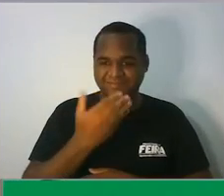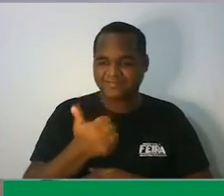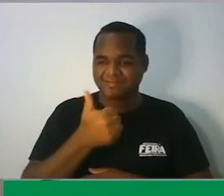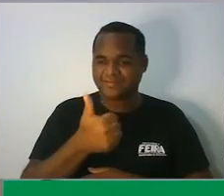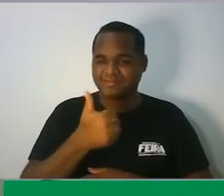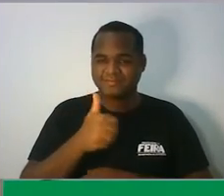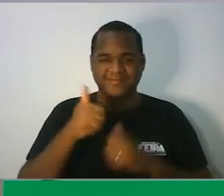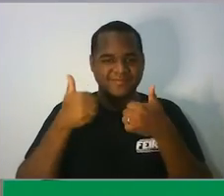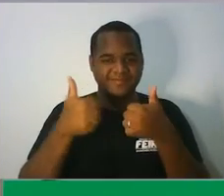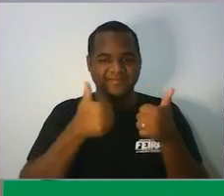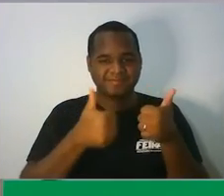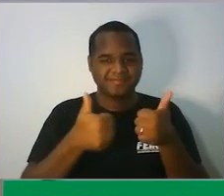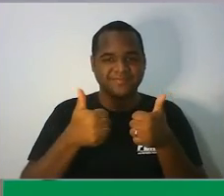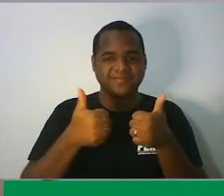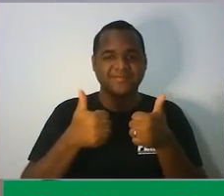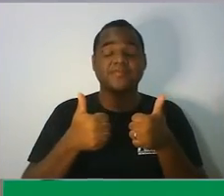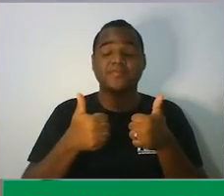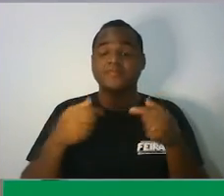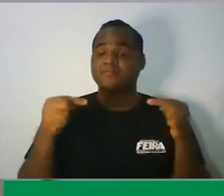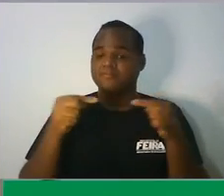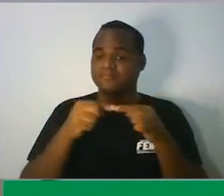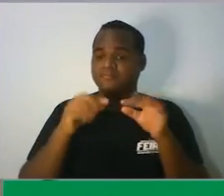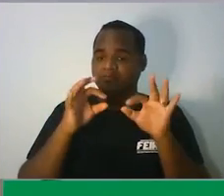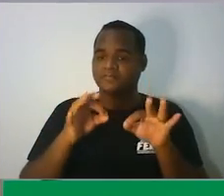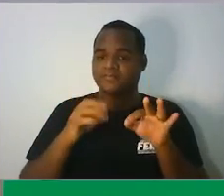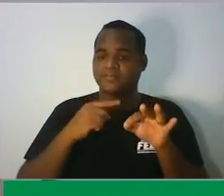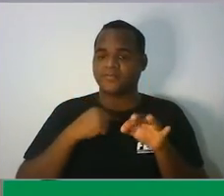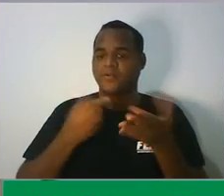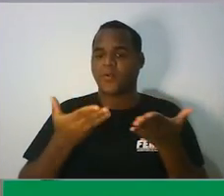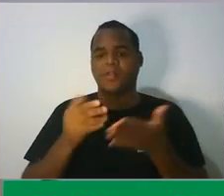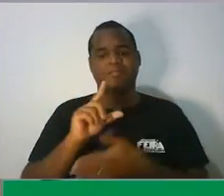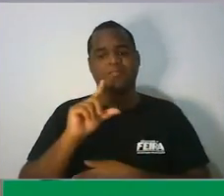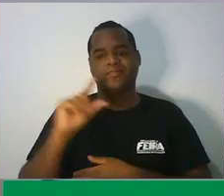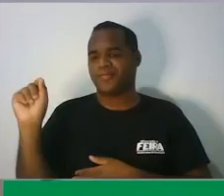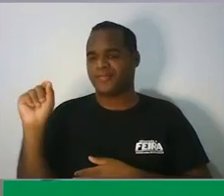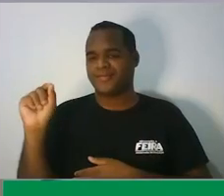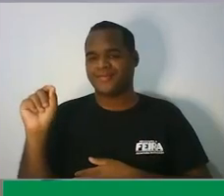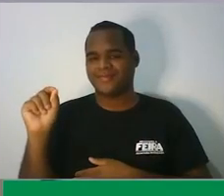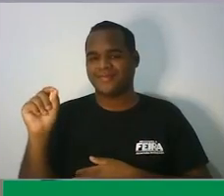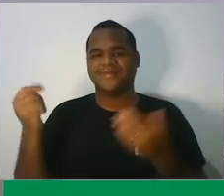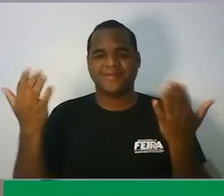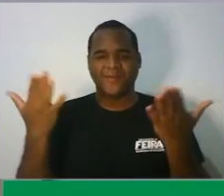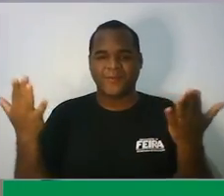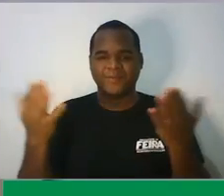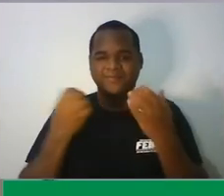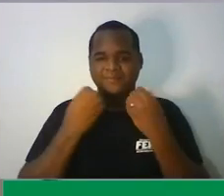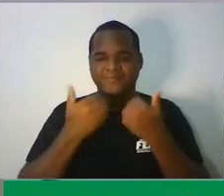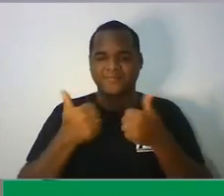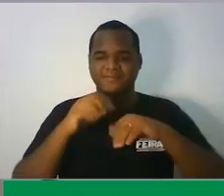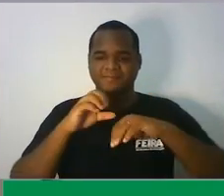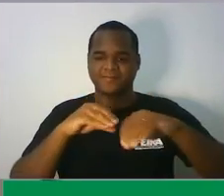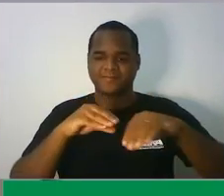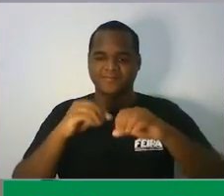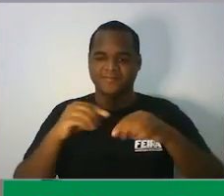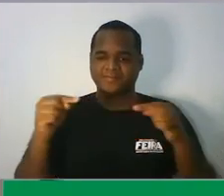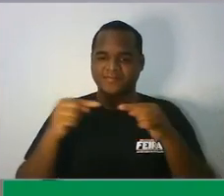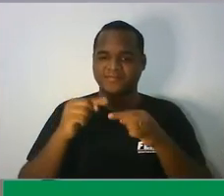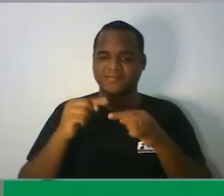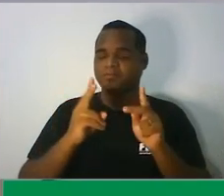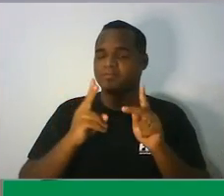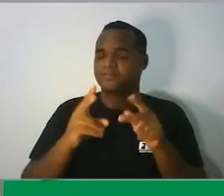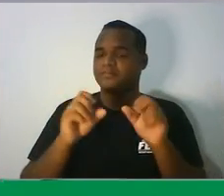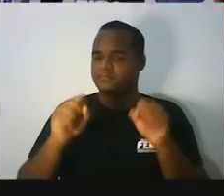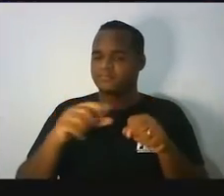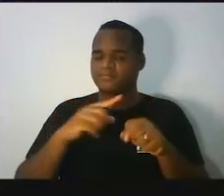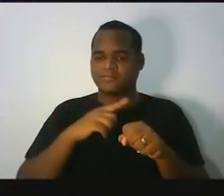bacana? é isso aí eu vou me despedindo dessa aula e deixo sempre aquele meu